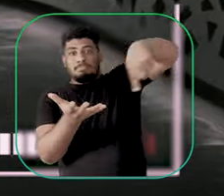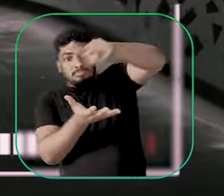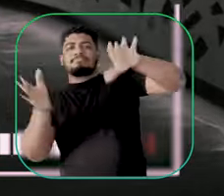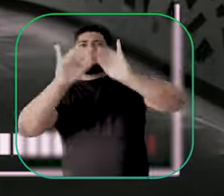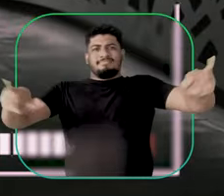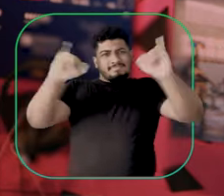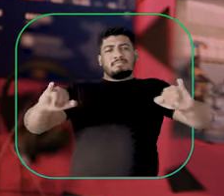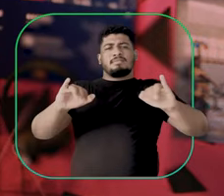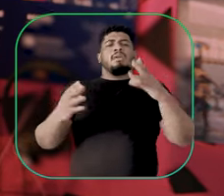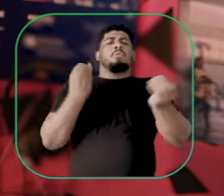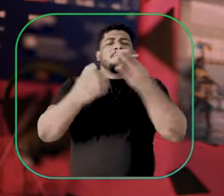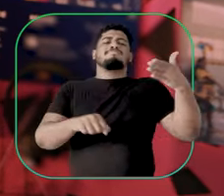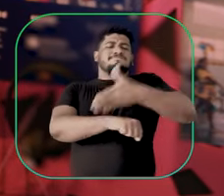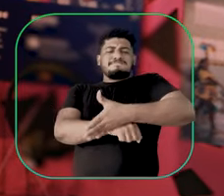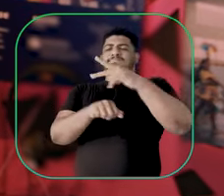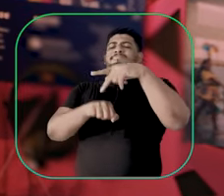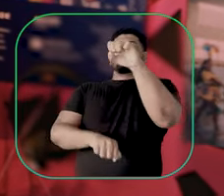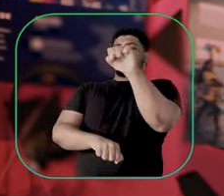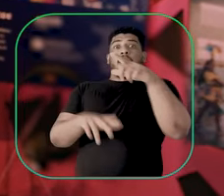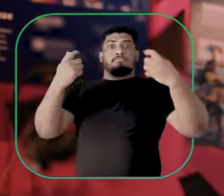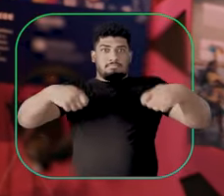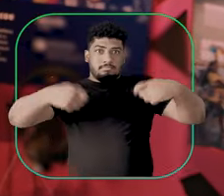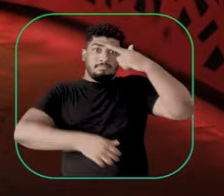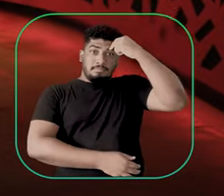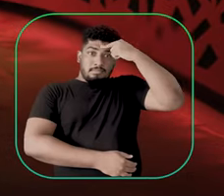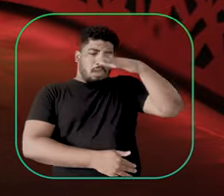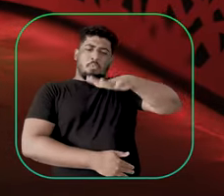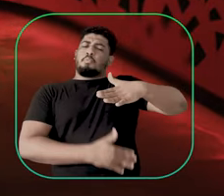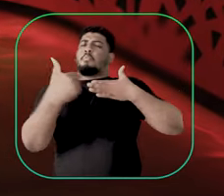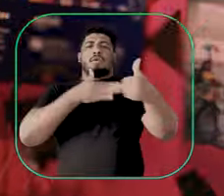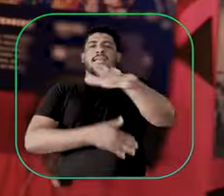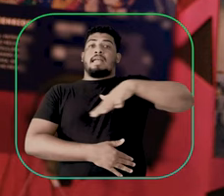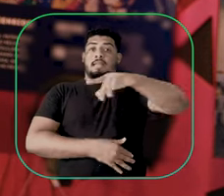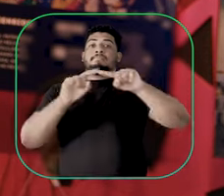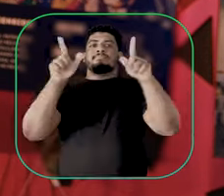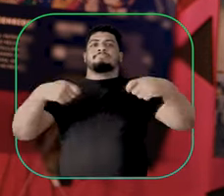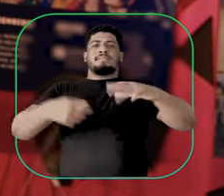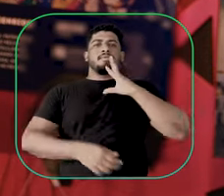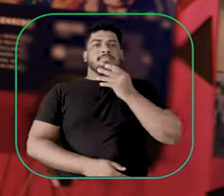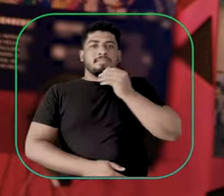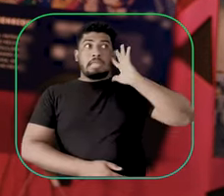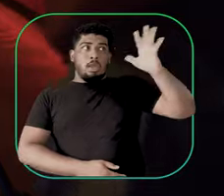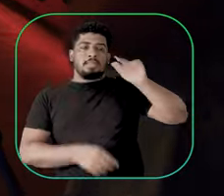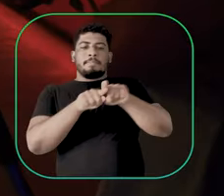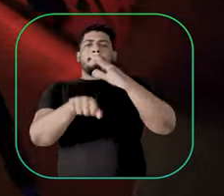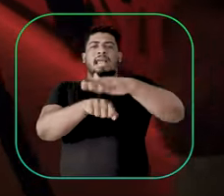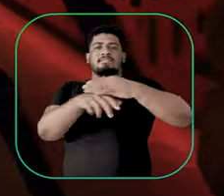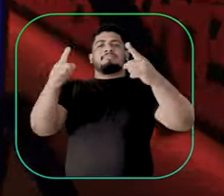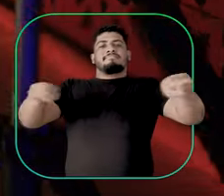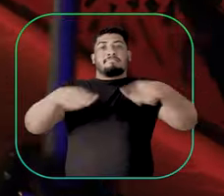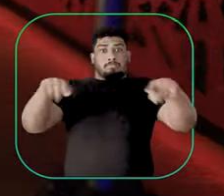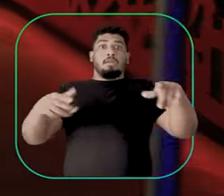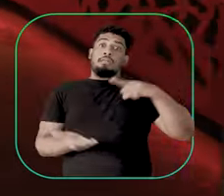a pessoa pode ser graduada em qualquer área, desde que tenha conhecimento de teoria e prática musical. Além do trabalho de conclusão de curso, a matriz